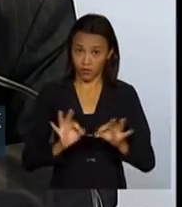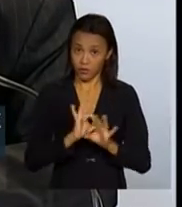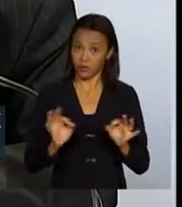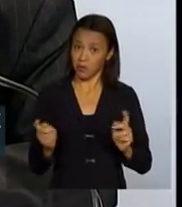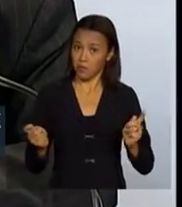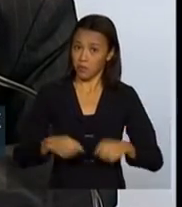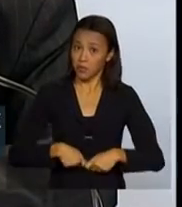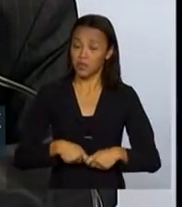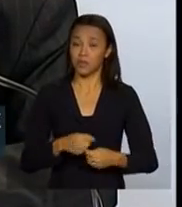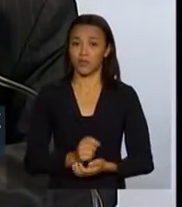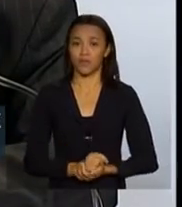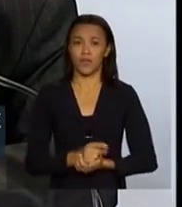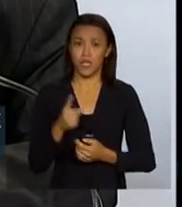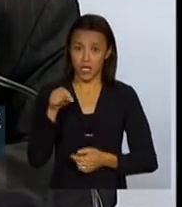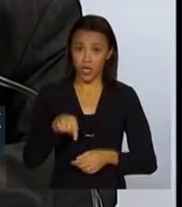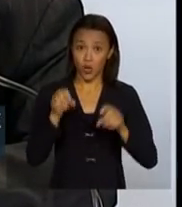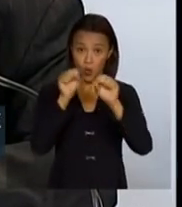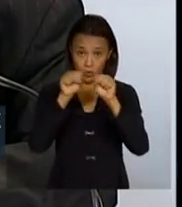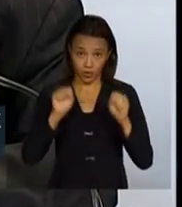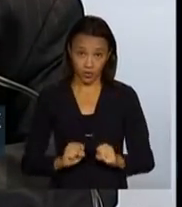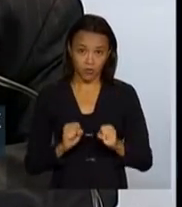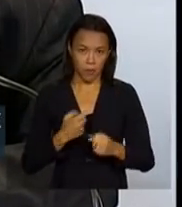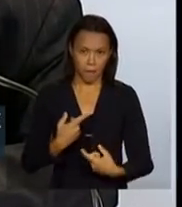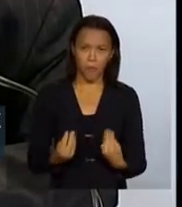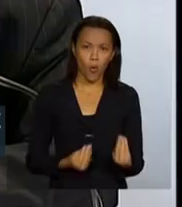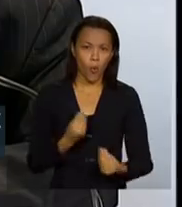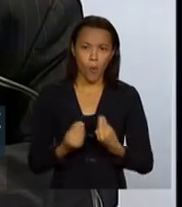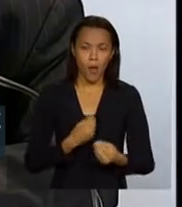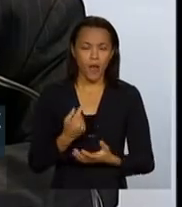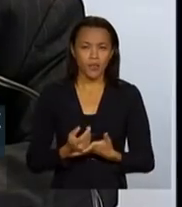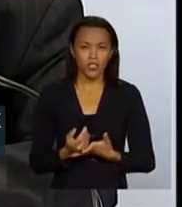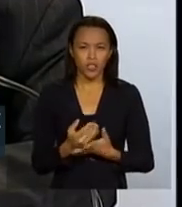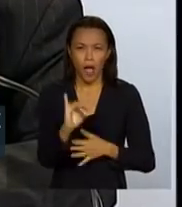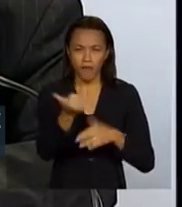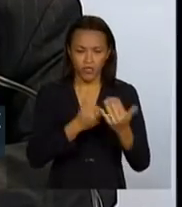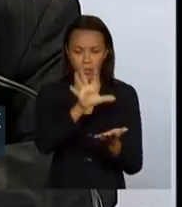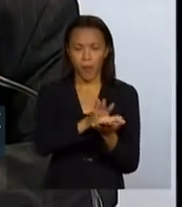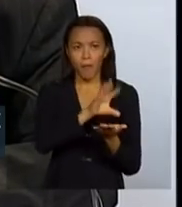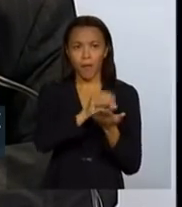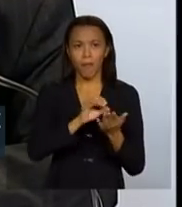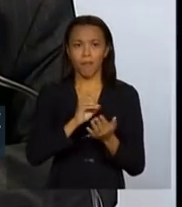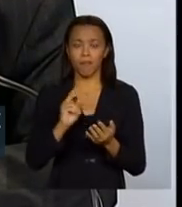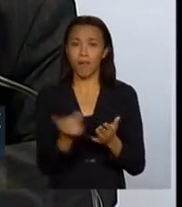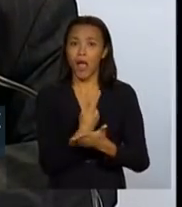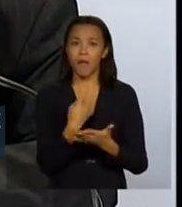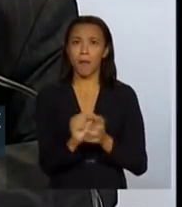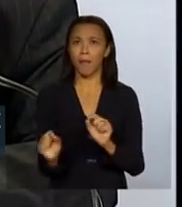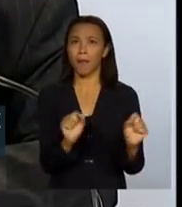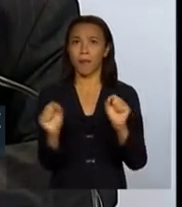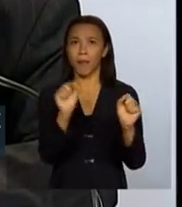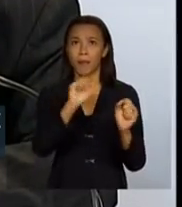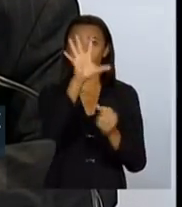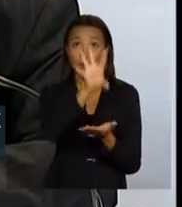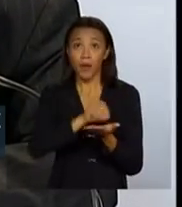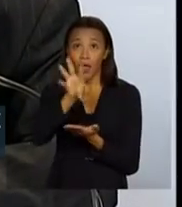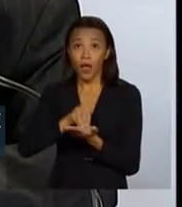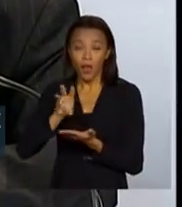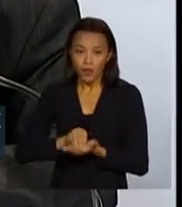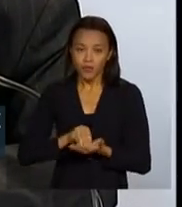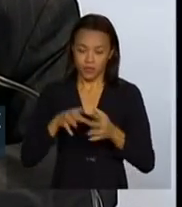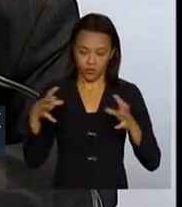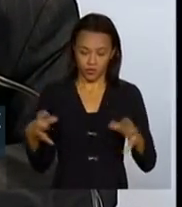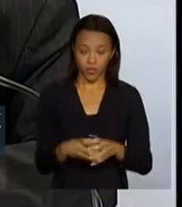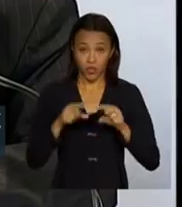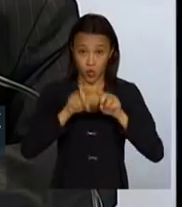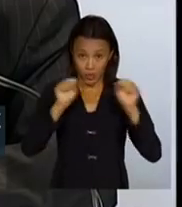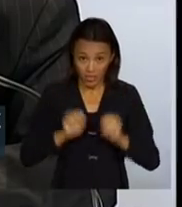tal com que agora o sistema de construção dos alertas, o sistema de organização da sala de situação e o sistema de